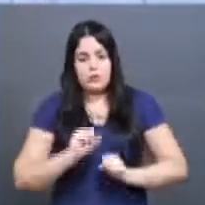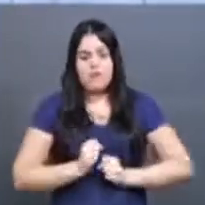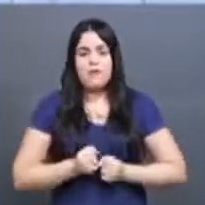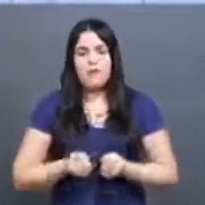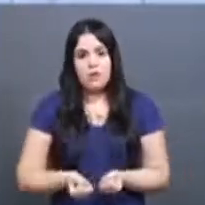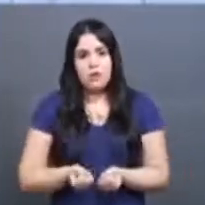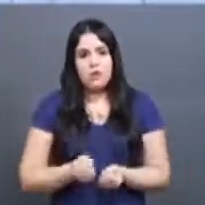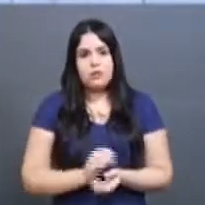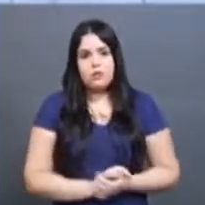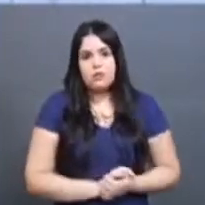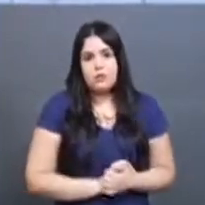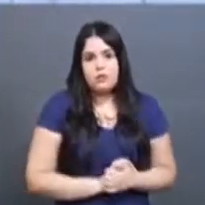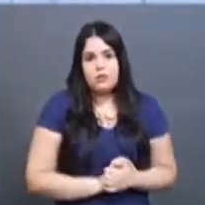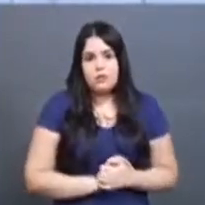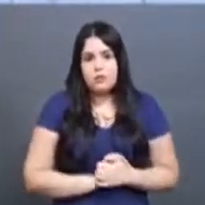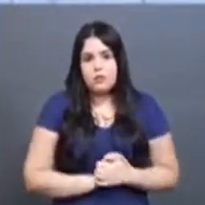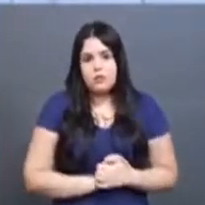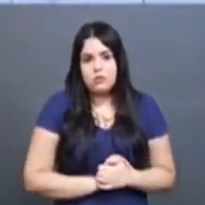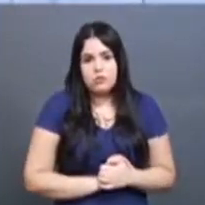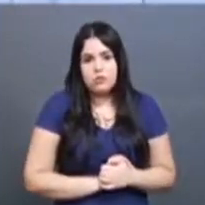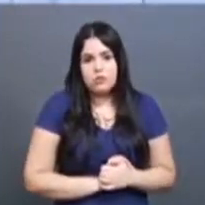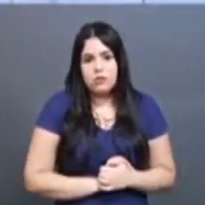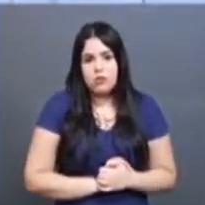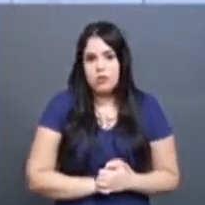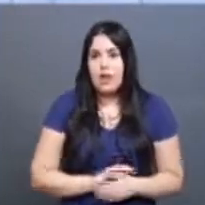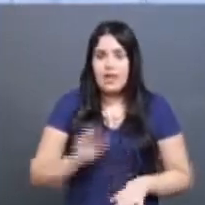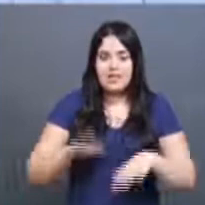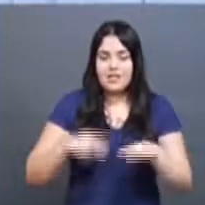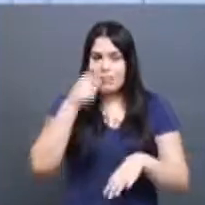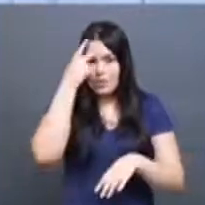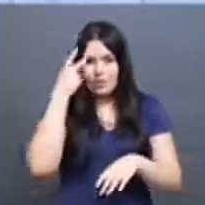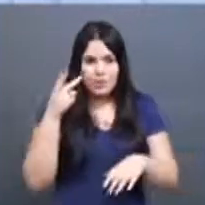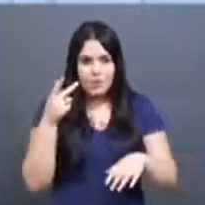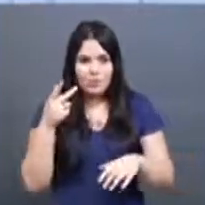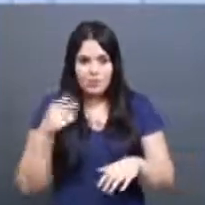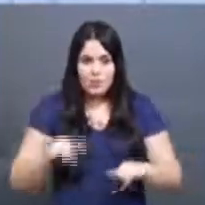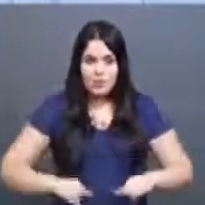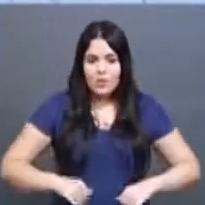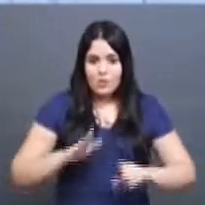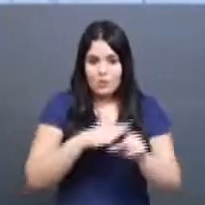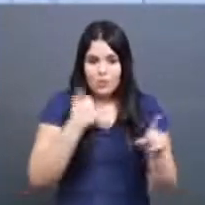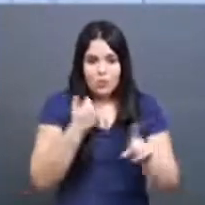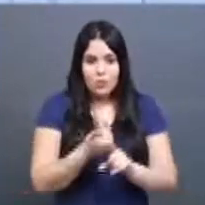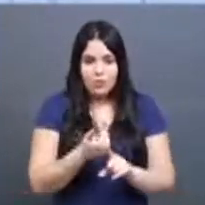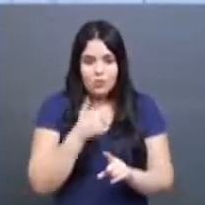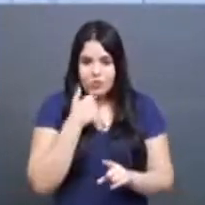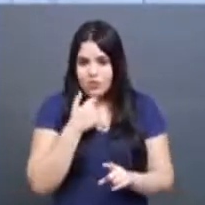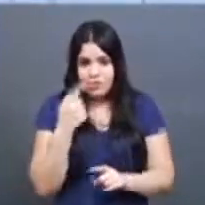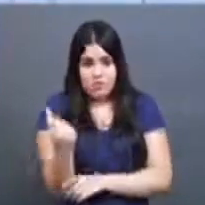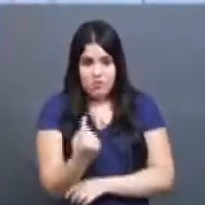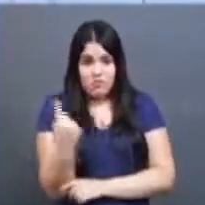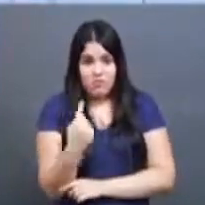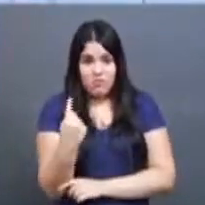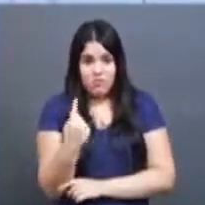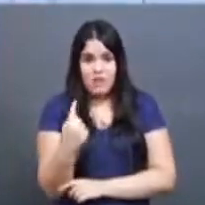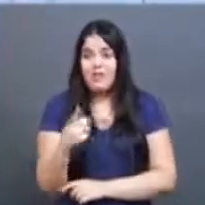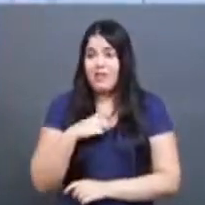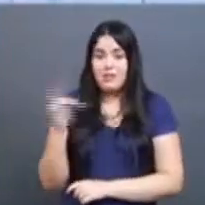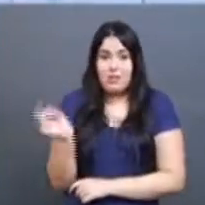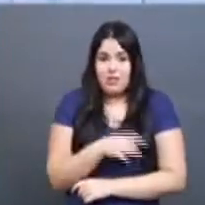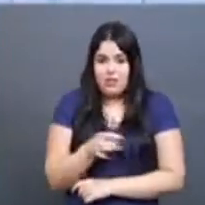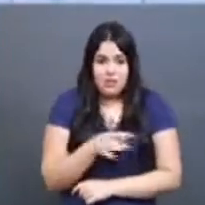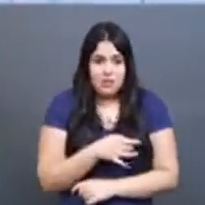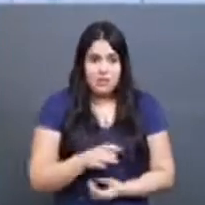Muitas vezes, quem é vítima de bullying não consegue se defender por si mesmo, porque se sente ameaçado. E fica com muito medo,